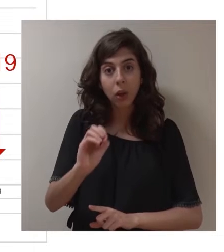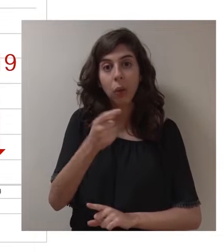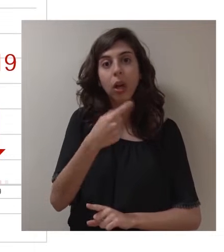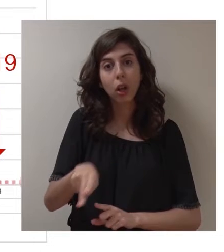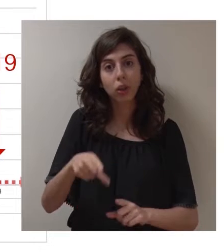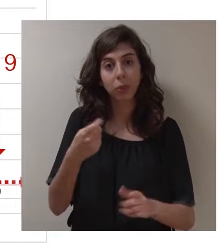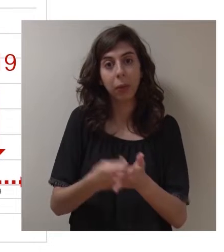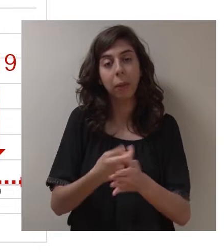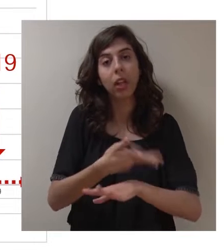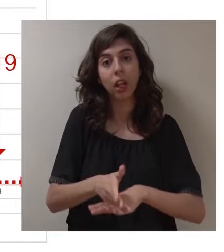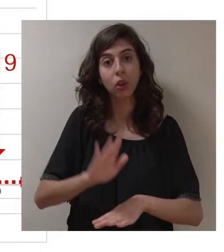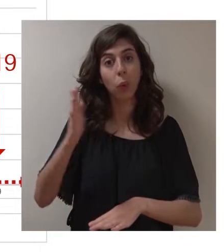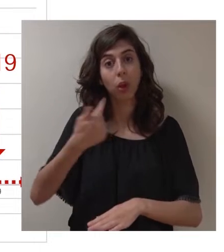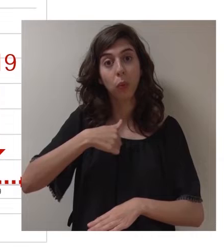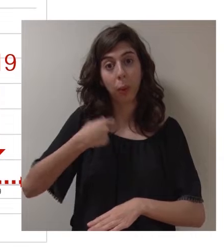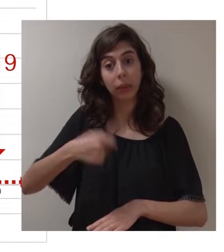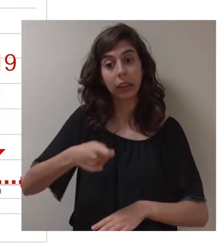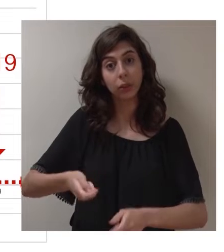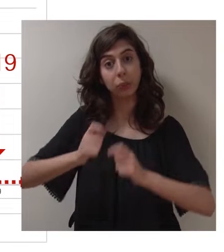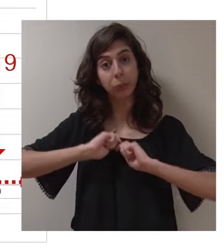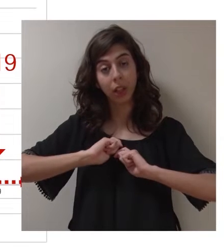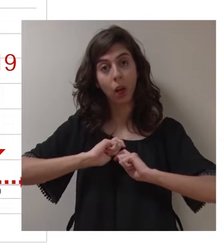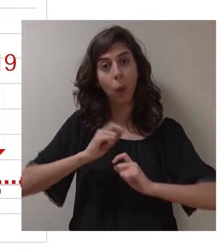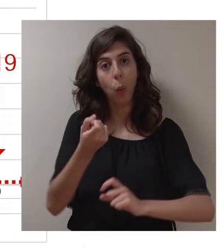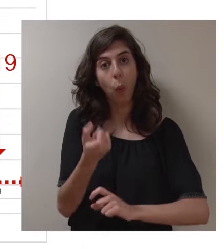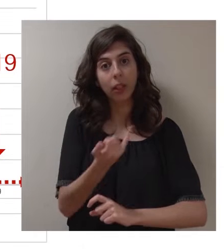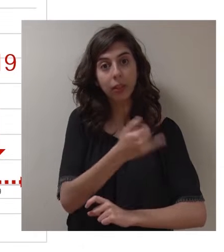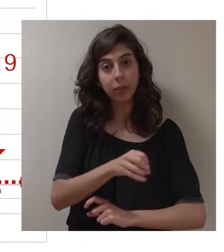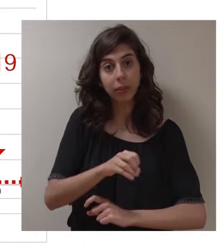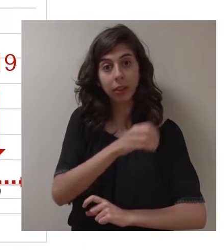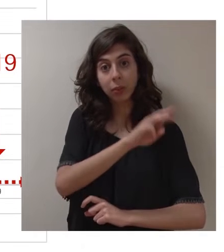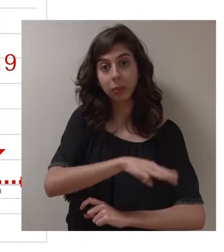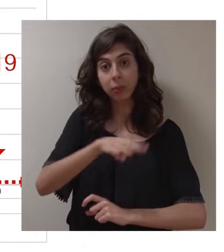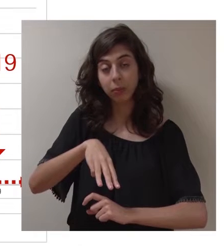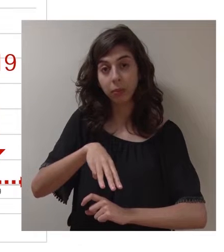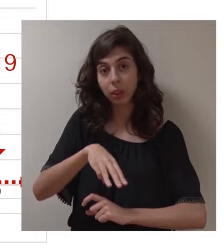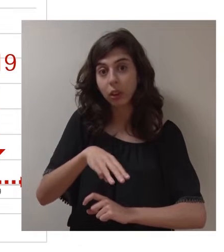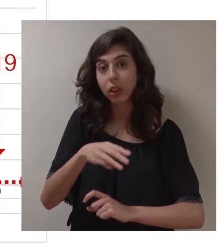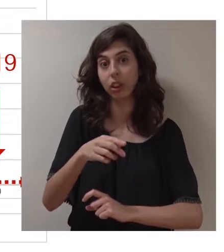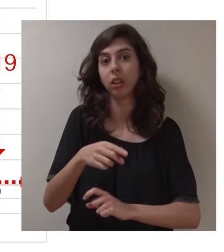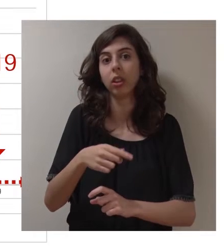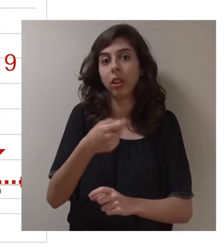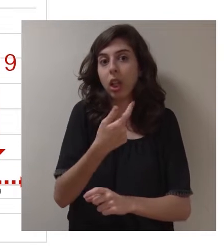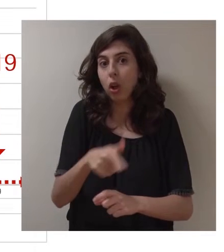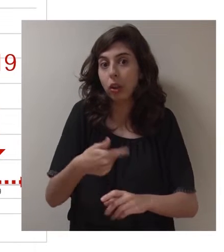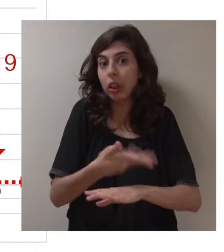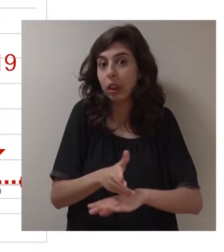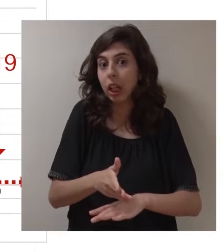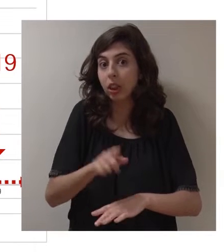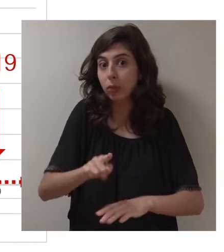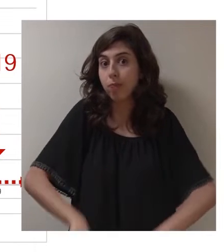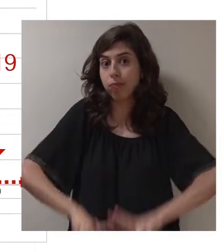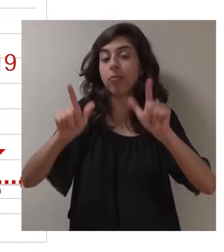0 euros de pagamento sem atraso. Quando tomei posse, tinha quase 20 milhões de euros de pagamento sem atraso. É uma evolução